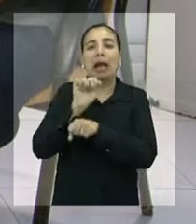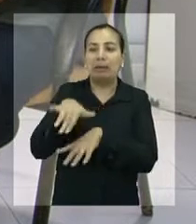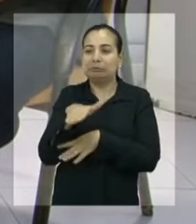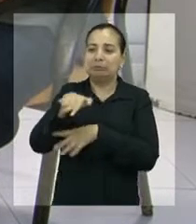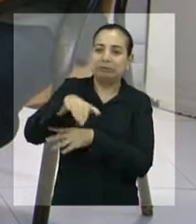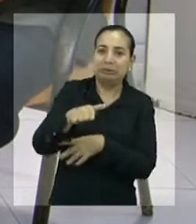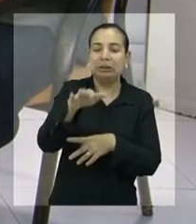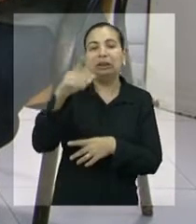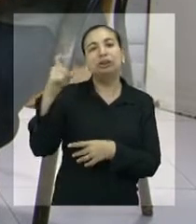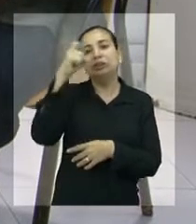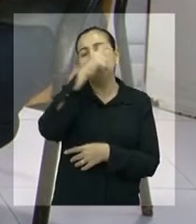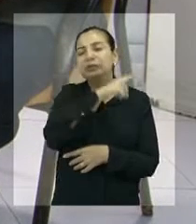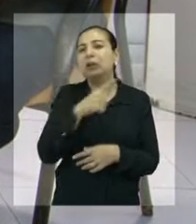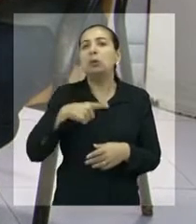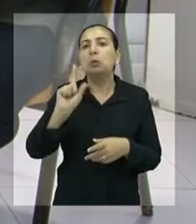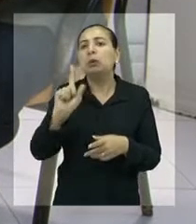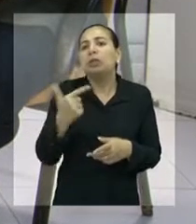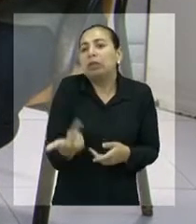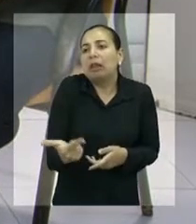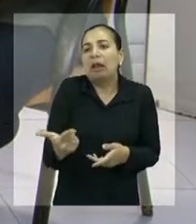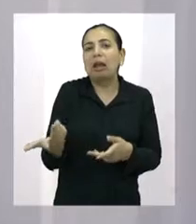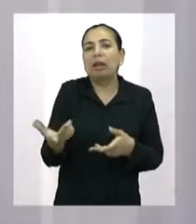duradoura. É o que eu digo.